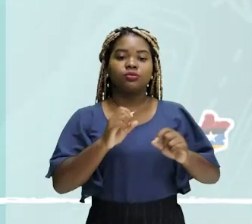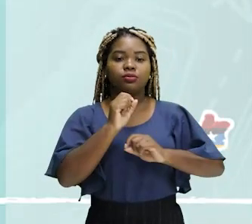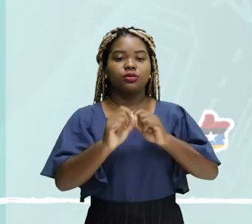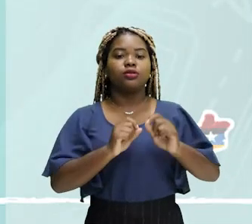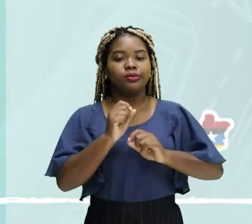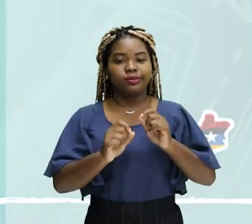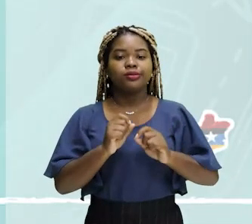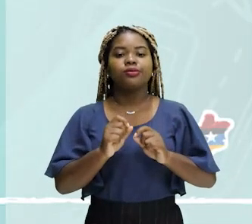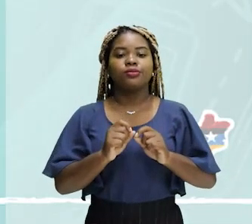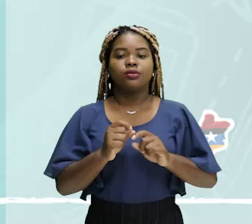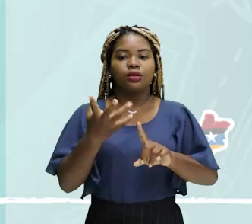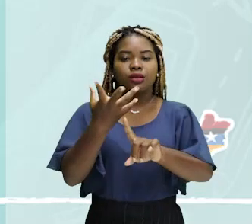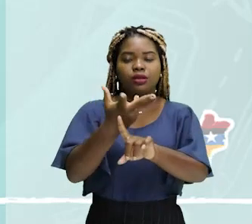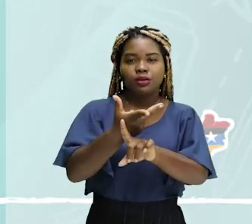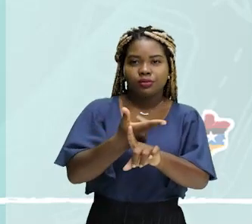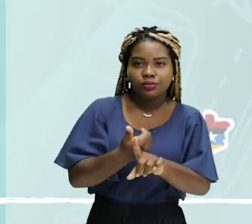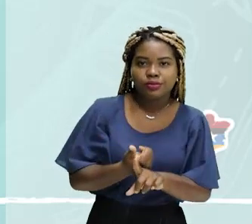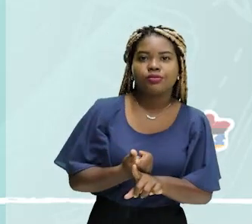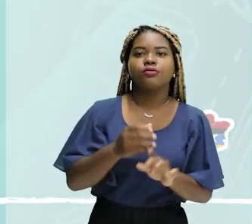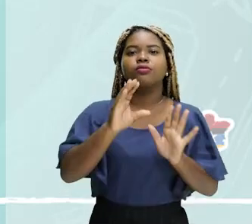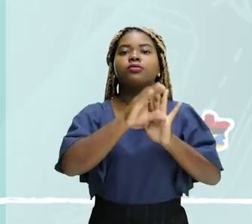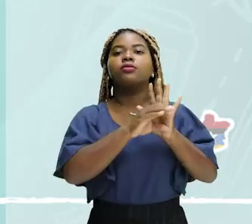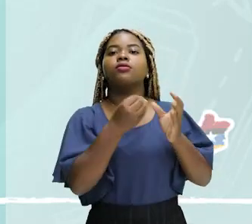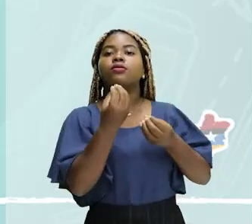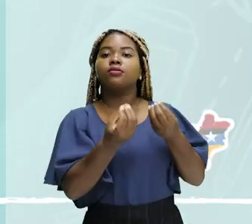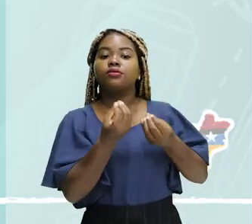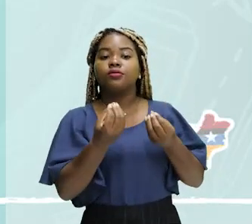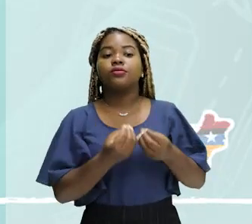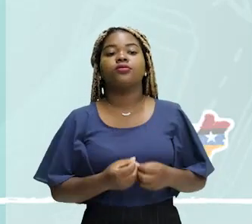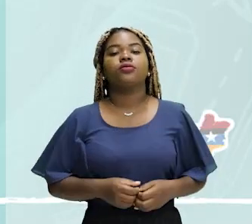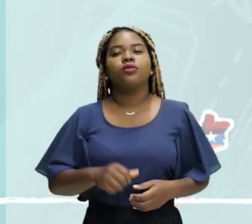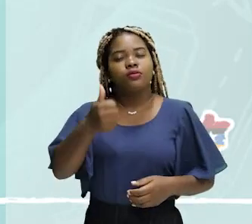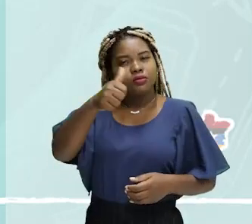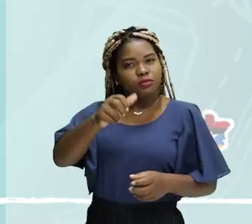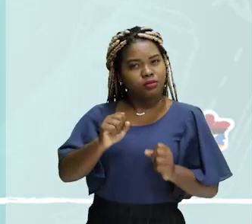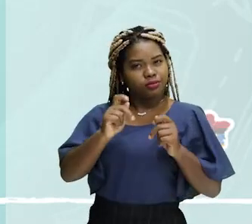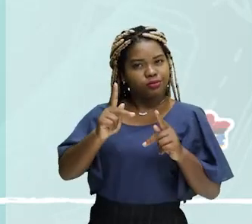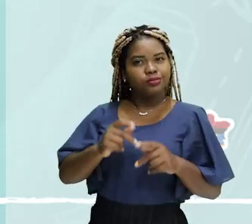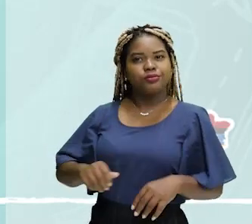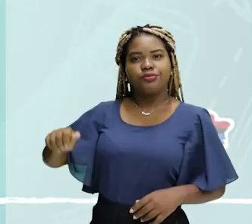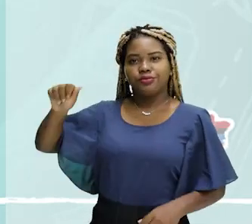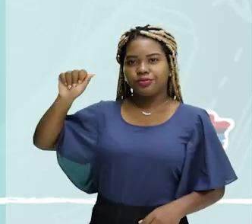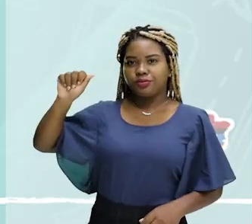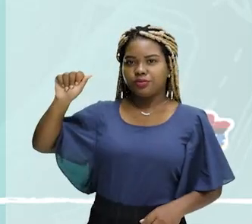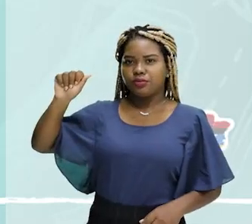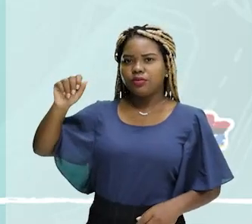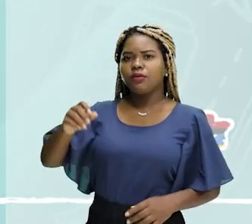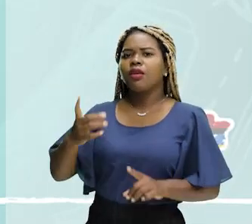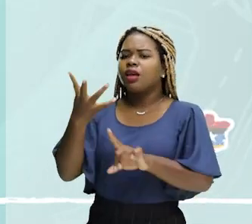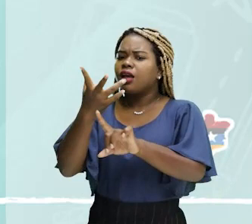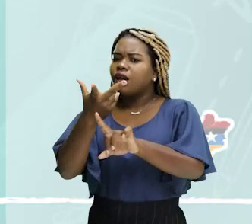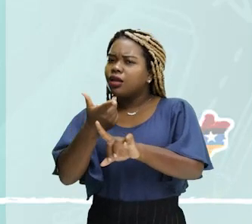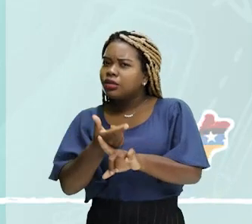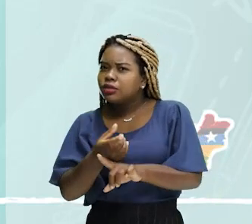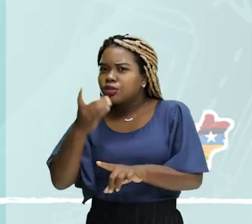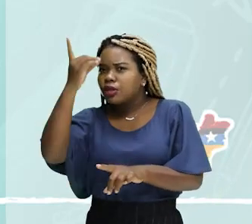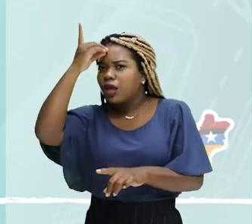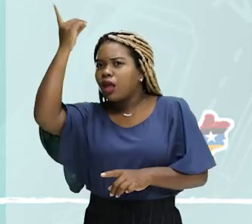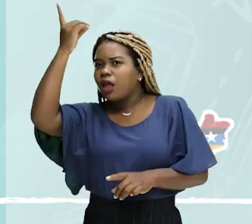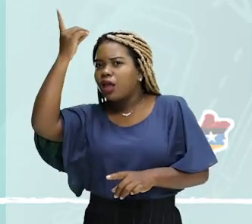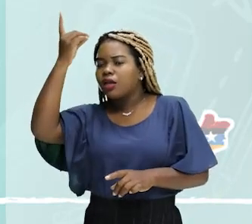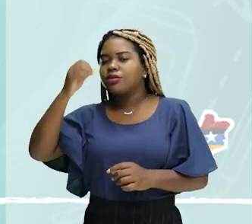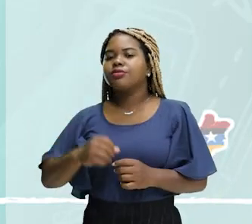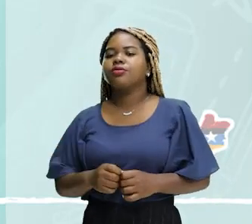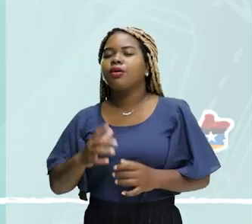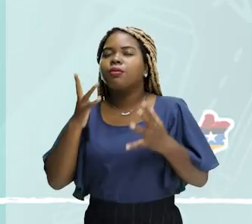definir a arte como? Vamos analisar. É uma prática de criar criatividade. Olha a arte, criatividade, coisa maravilhosa.